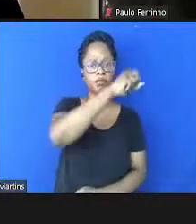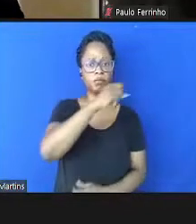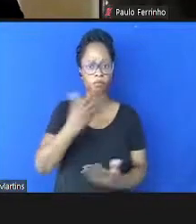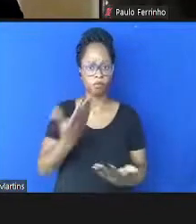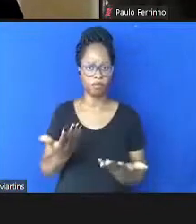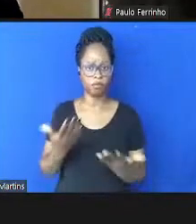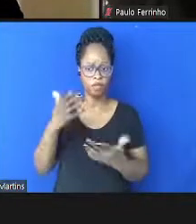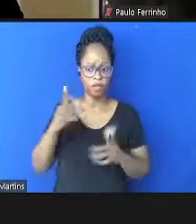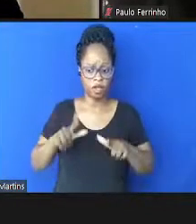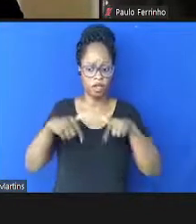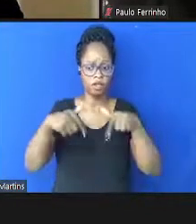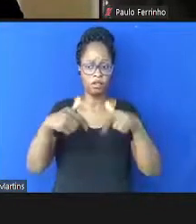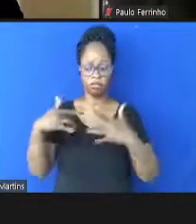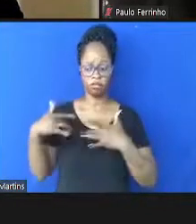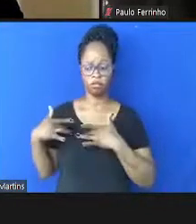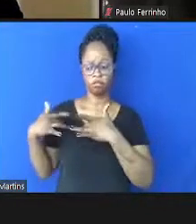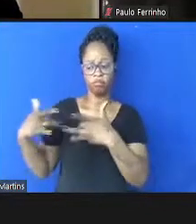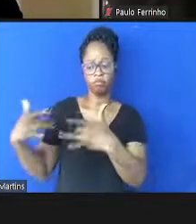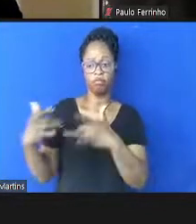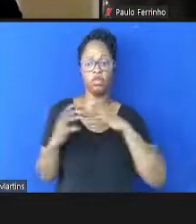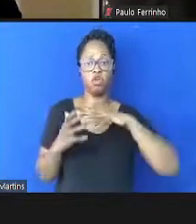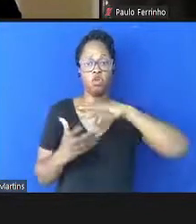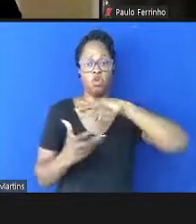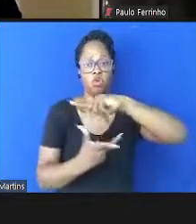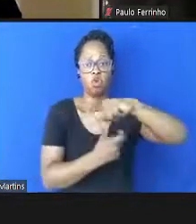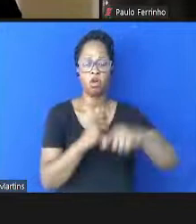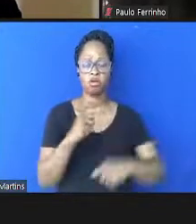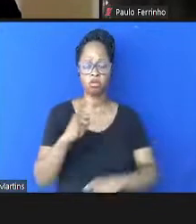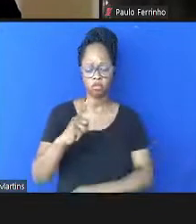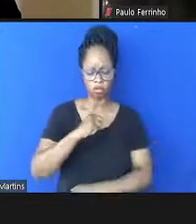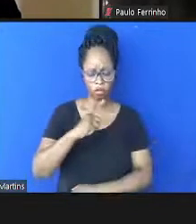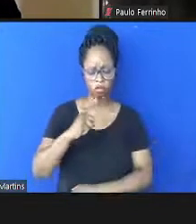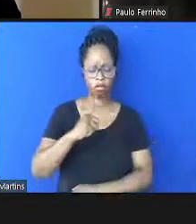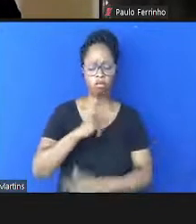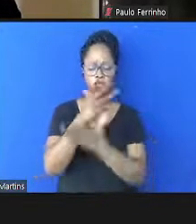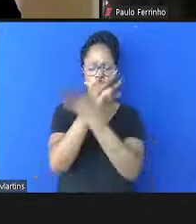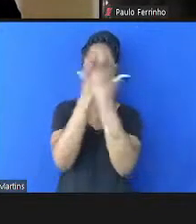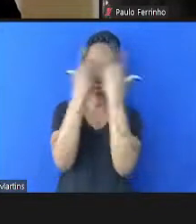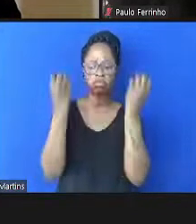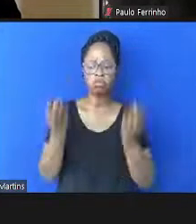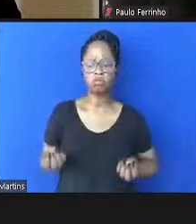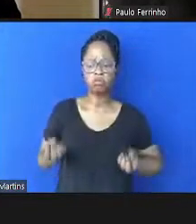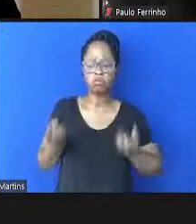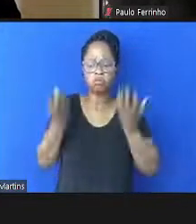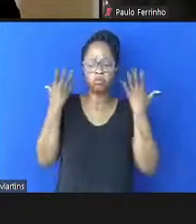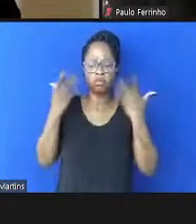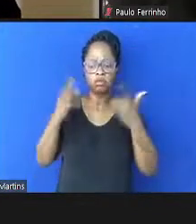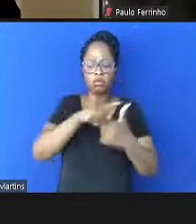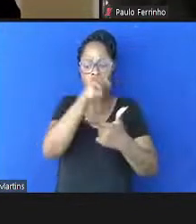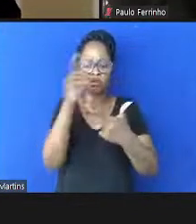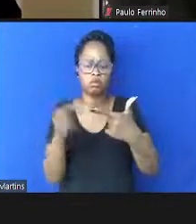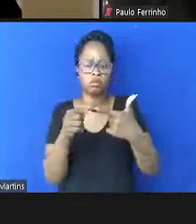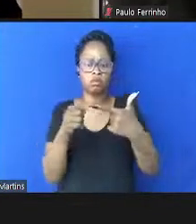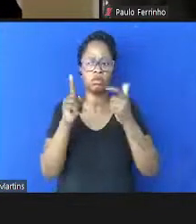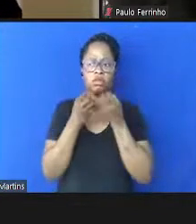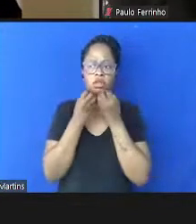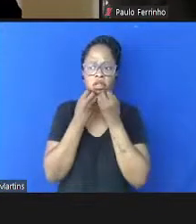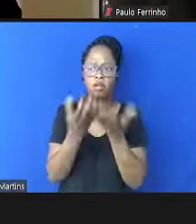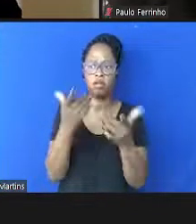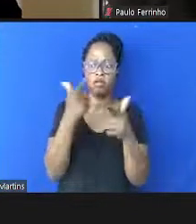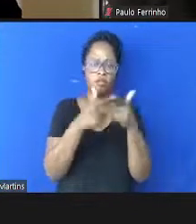mecanismos de solidariedade global, que têm sido esquecidos, relegados a segundo plano, como se expressa na crise